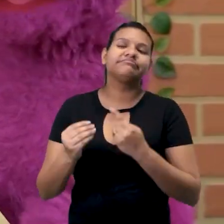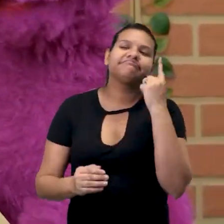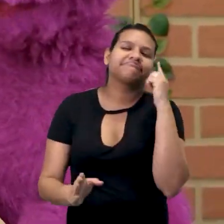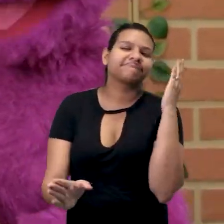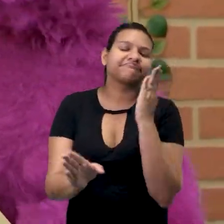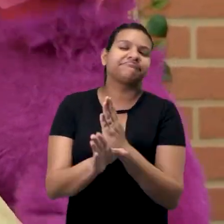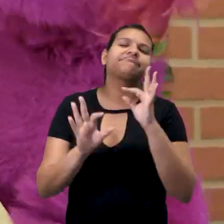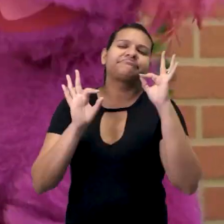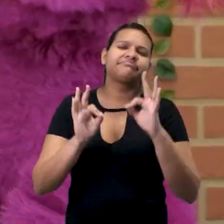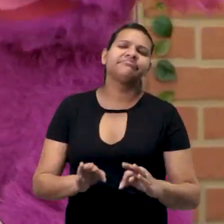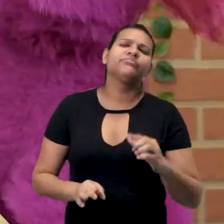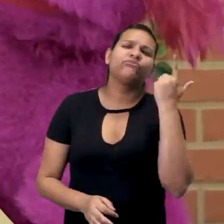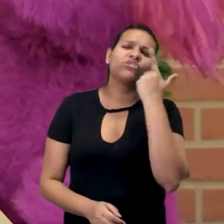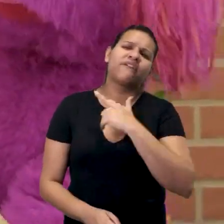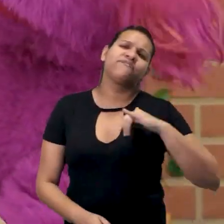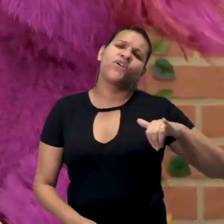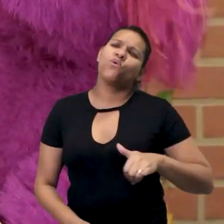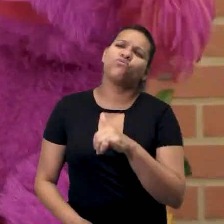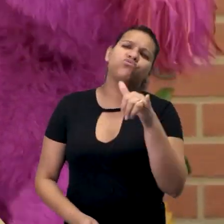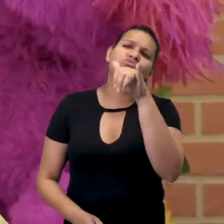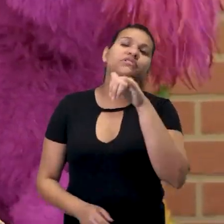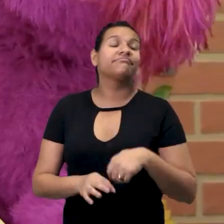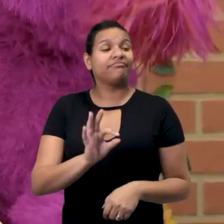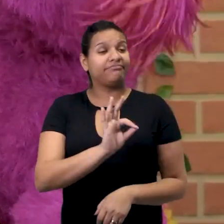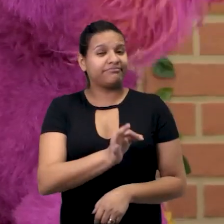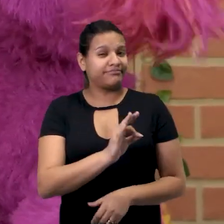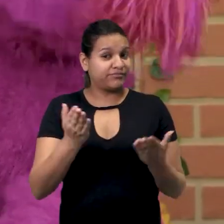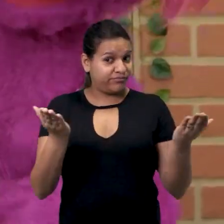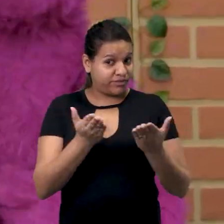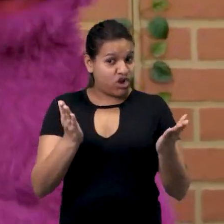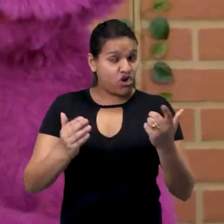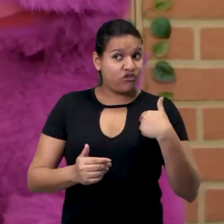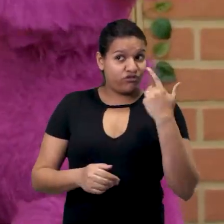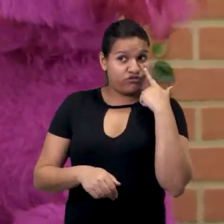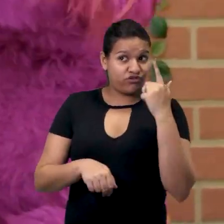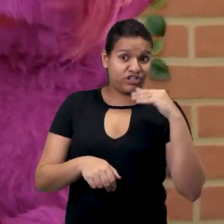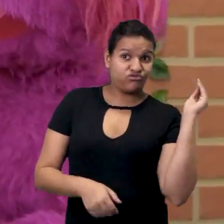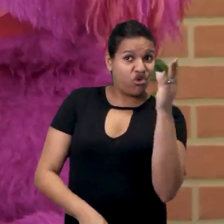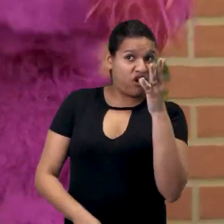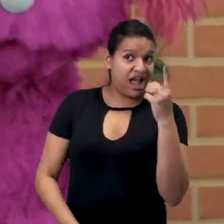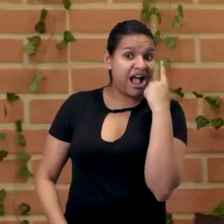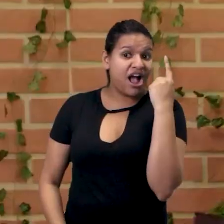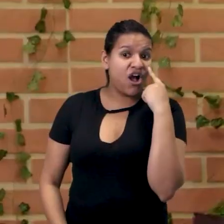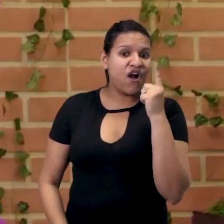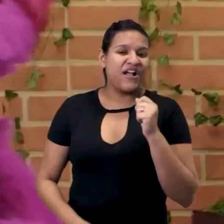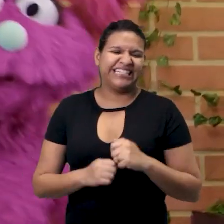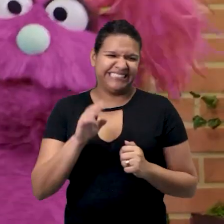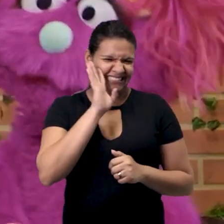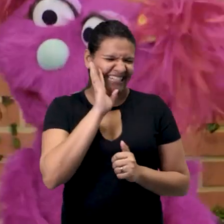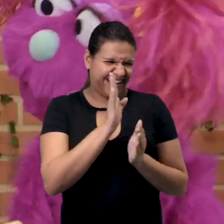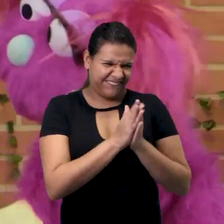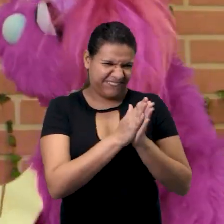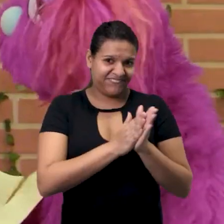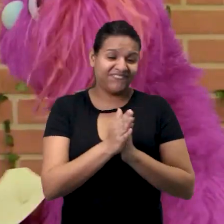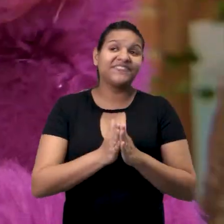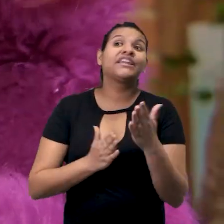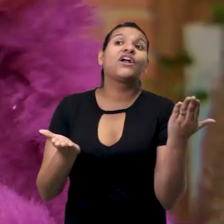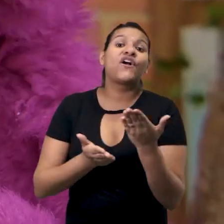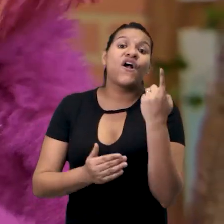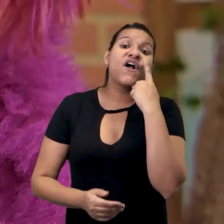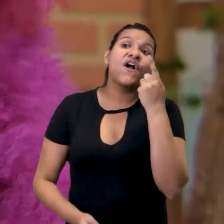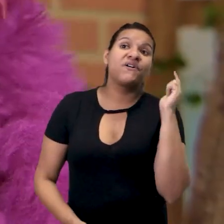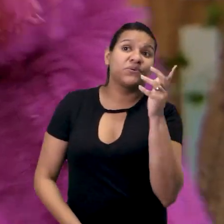a gente descobrir se ele voa mesmo. Então eu vou jogar, hein? É, que legal.